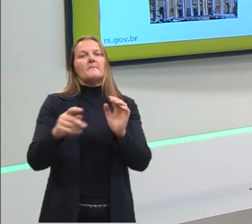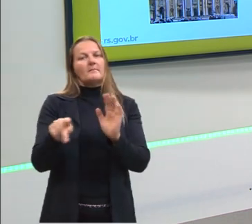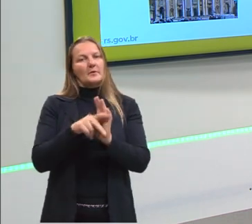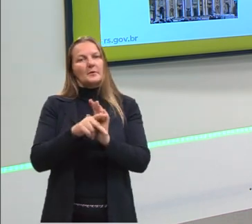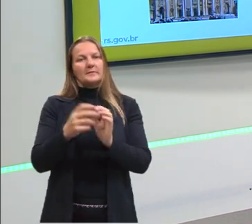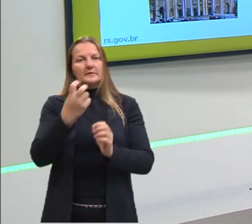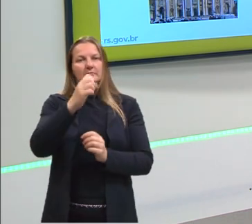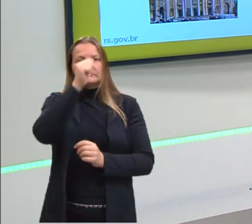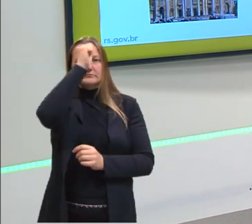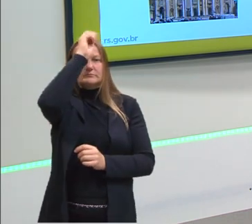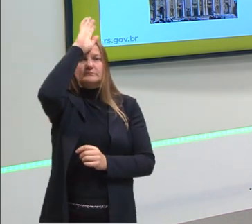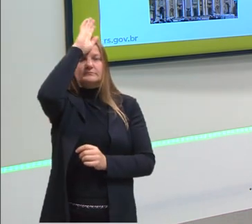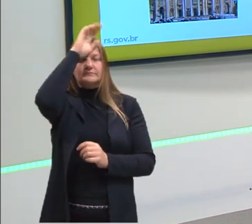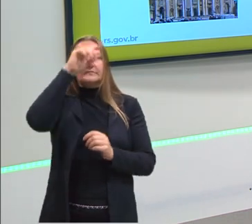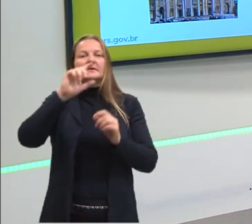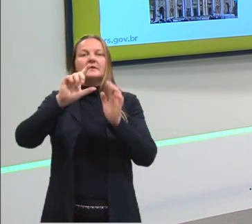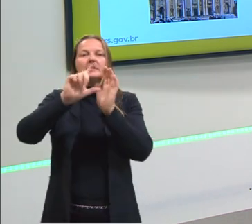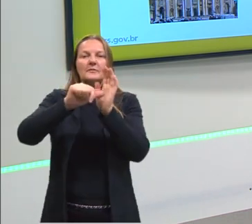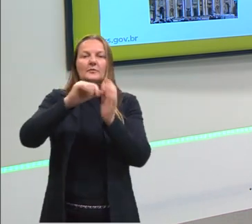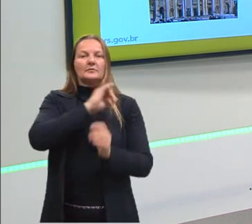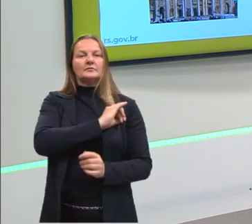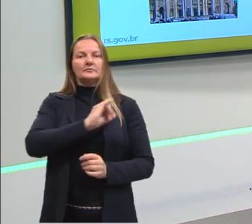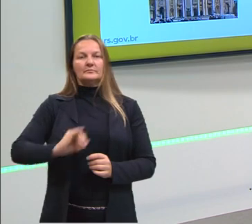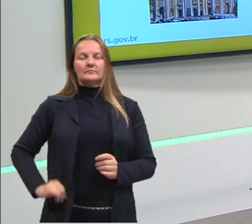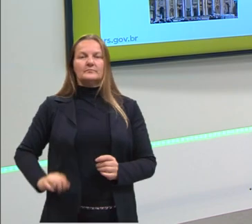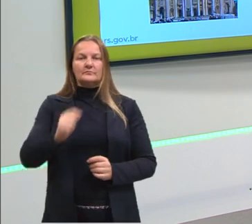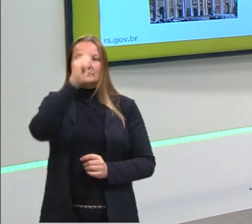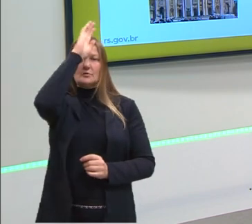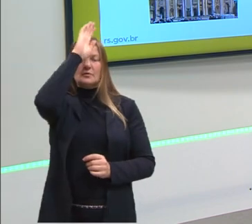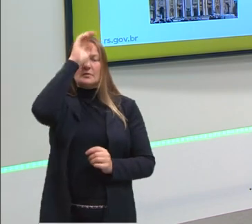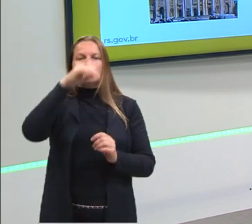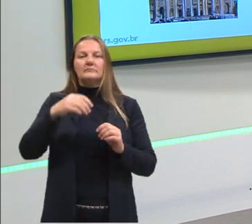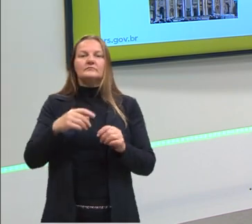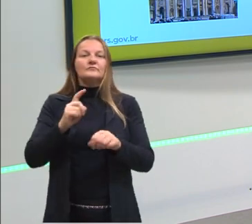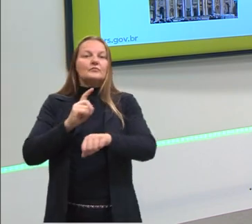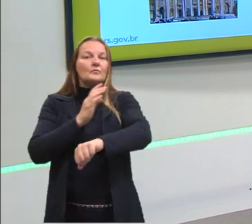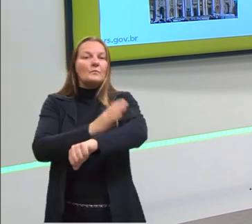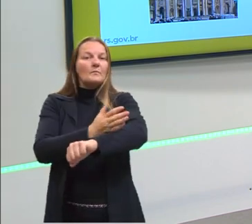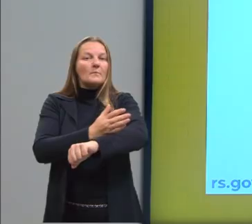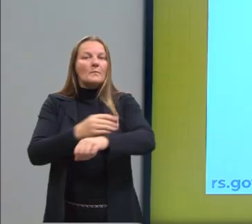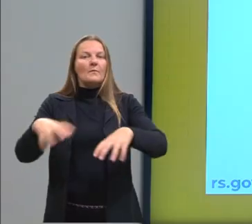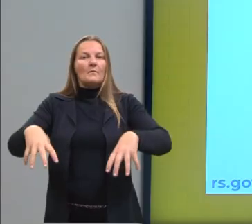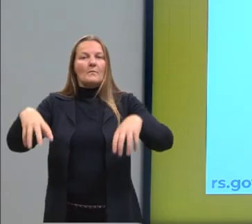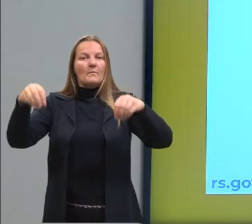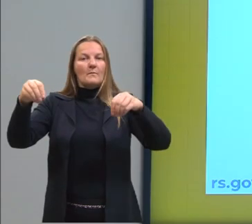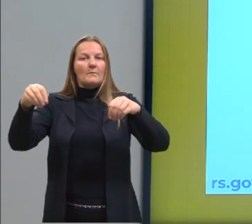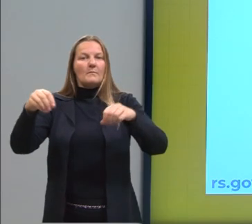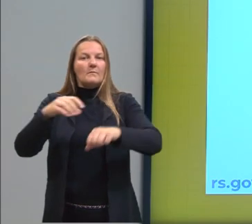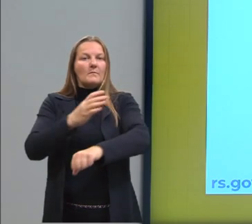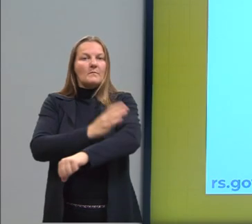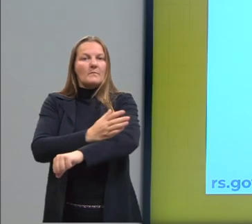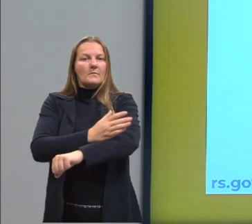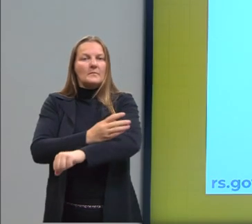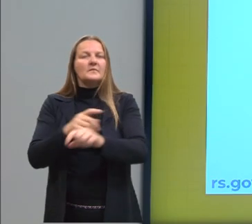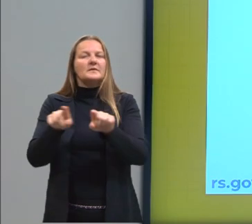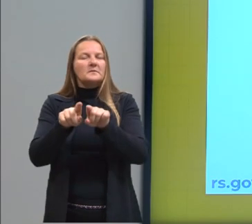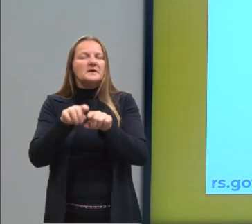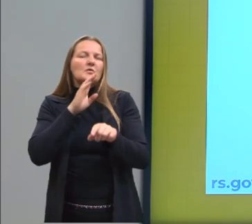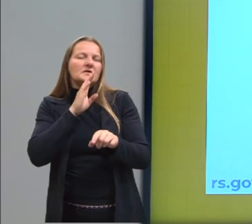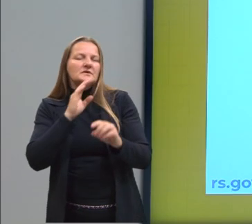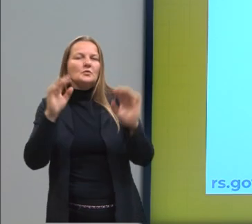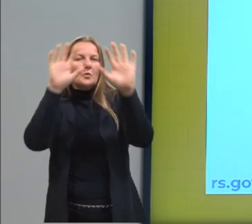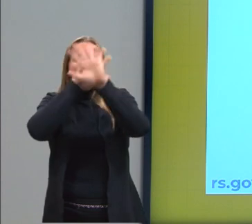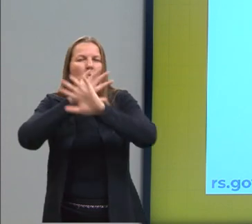depois da queda do Império Romano, a Idade Média, que nós conhecemos como o período da Idade das Trevas também.